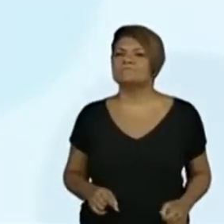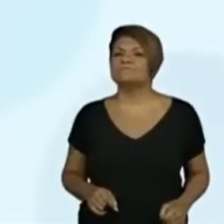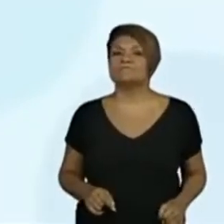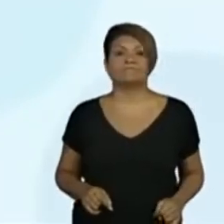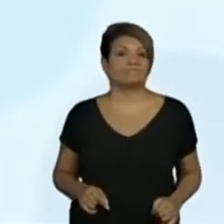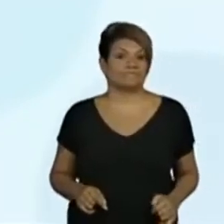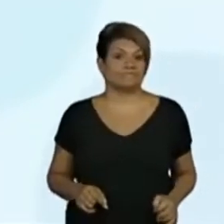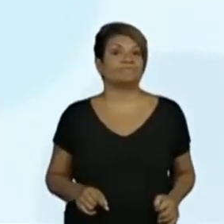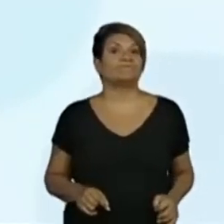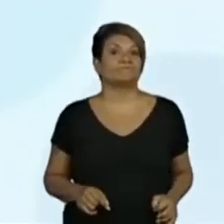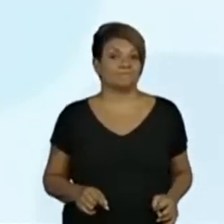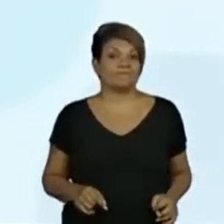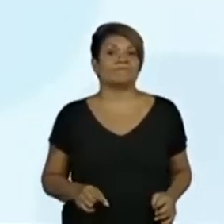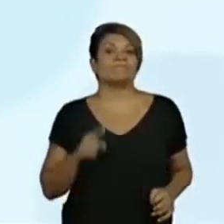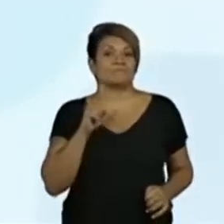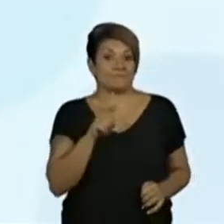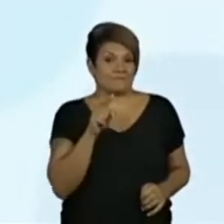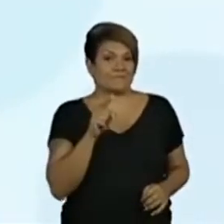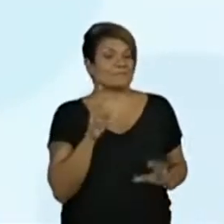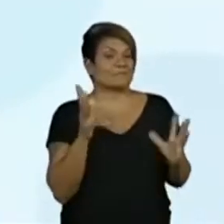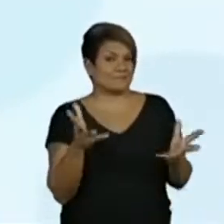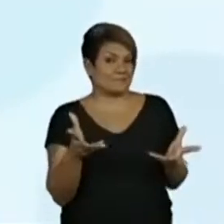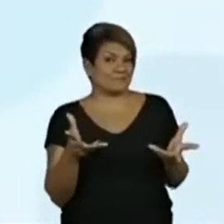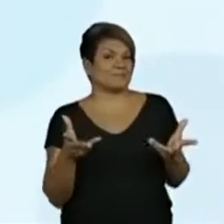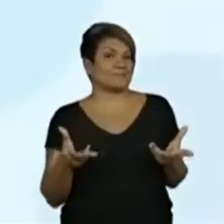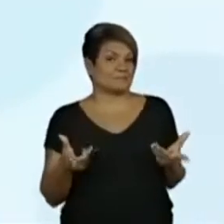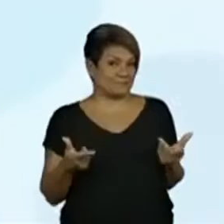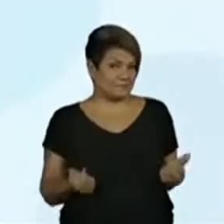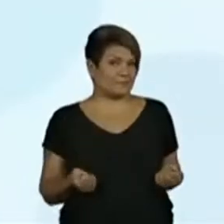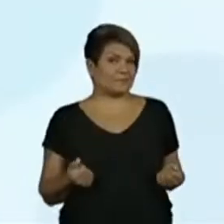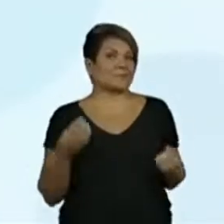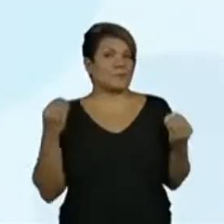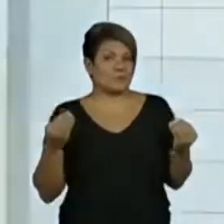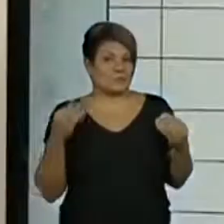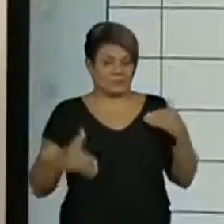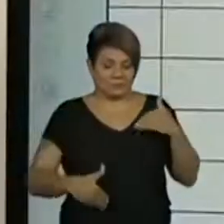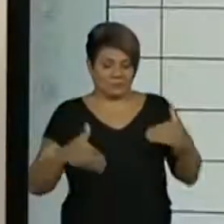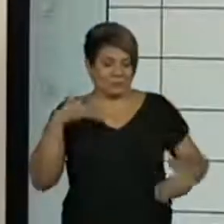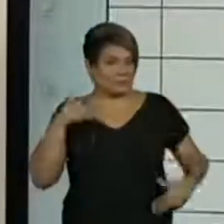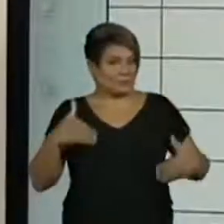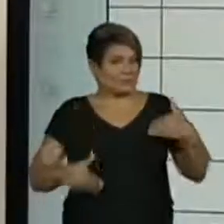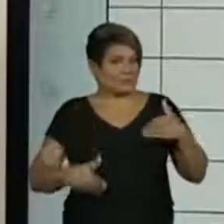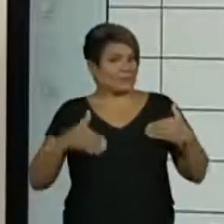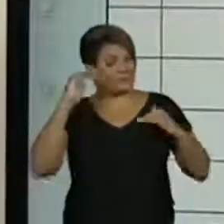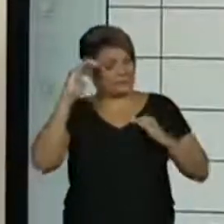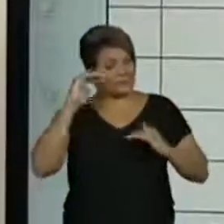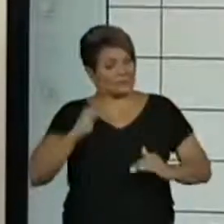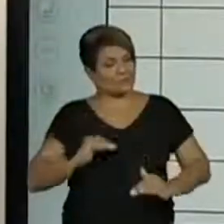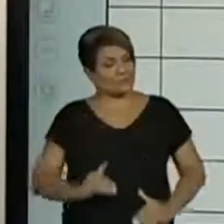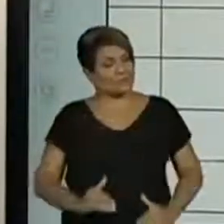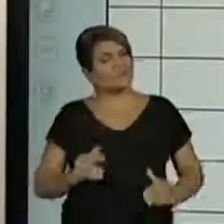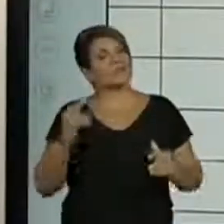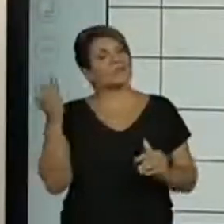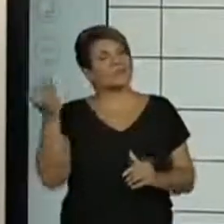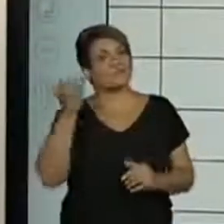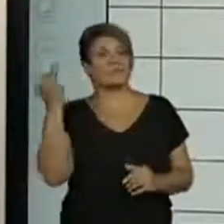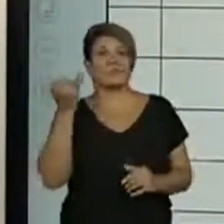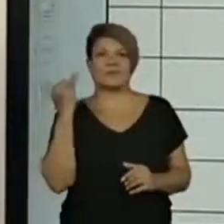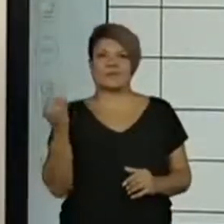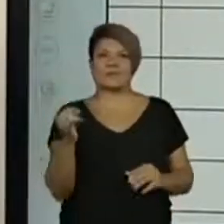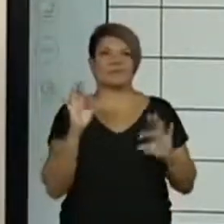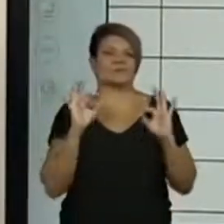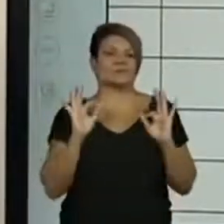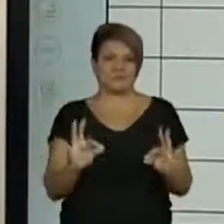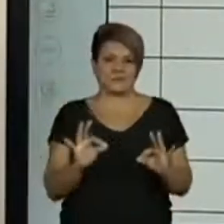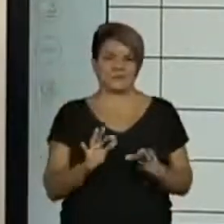Essa é maravilhosa e vê como cada partinha do nosso corpo é super importante. Muito importante